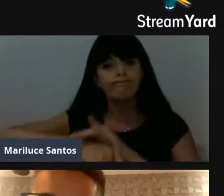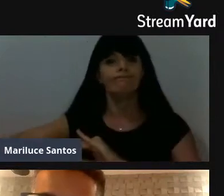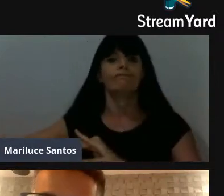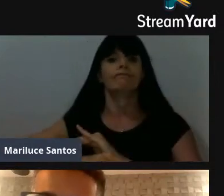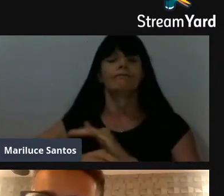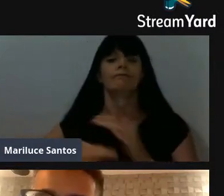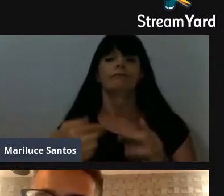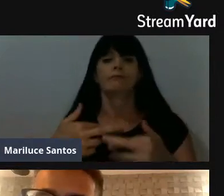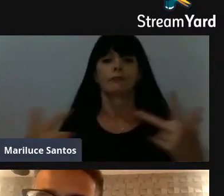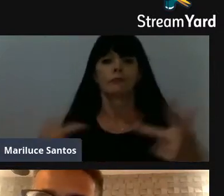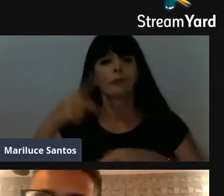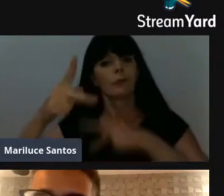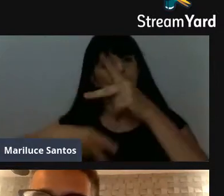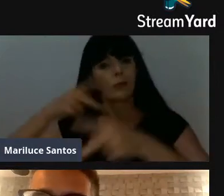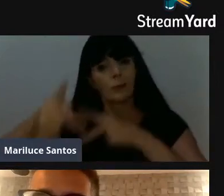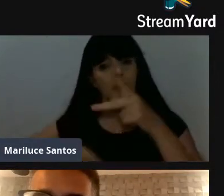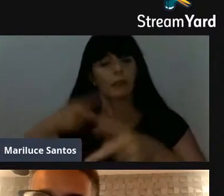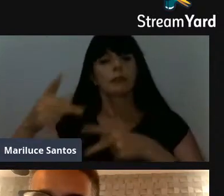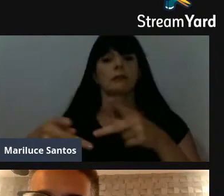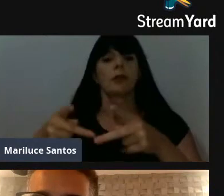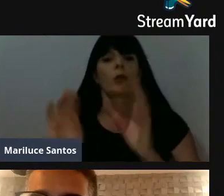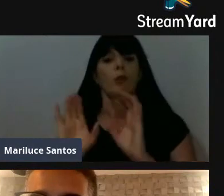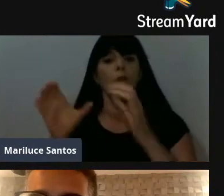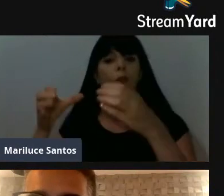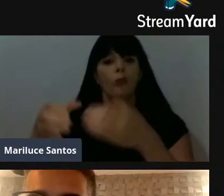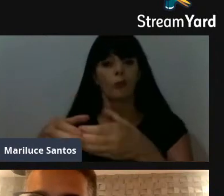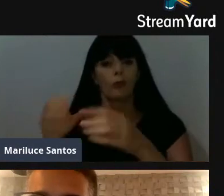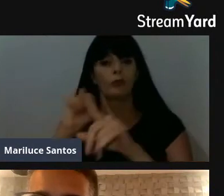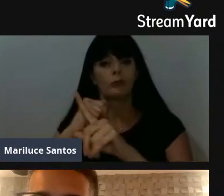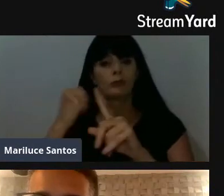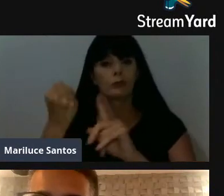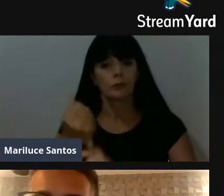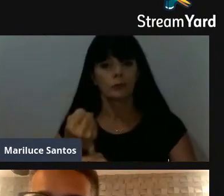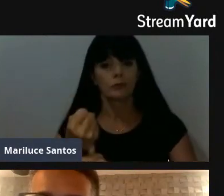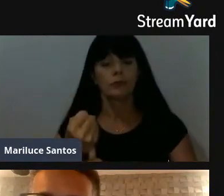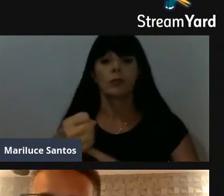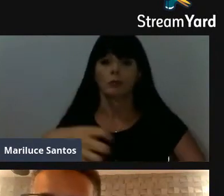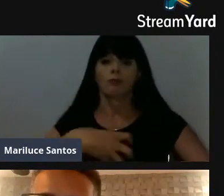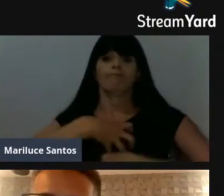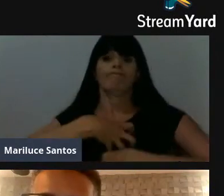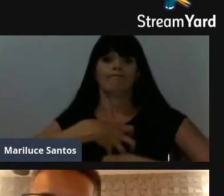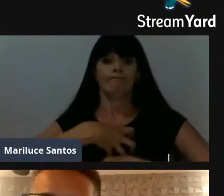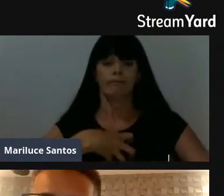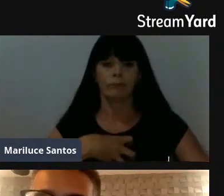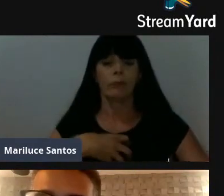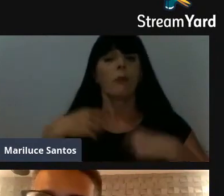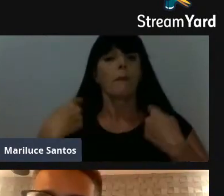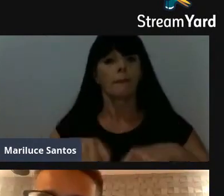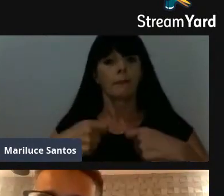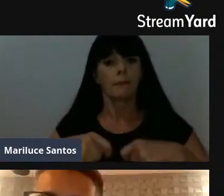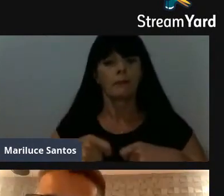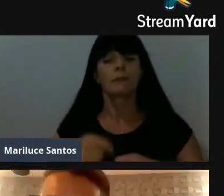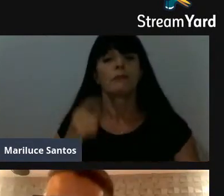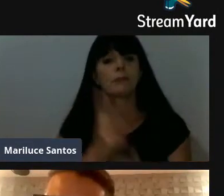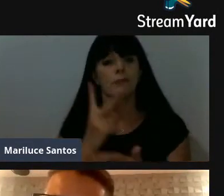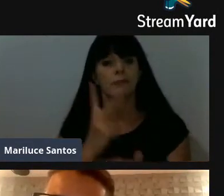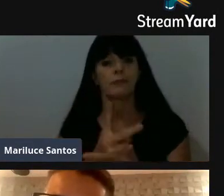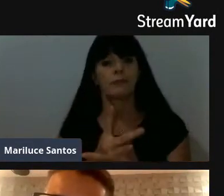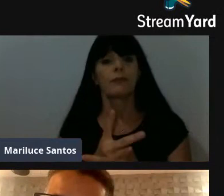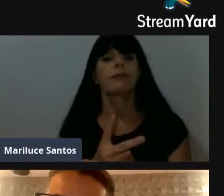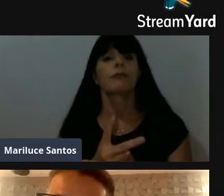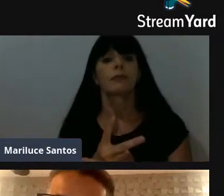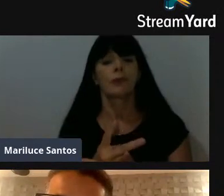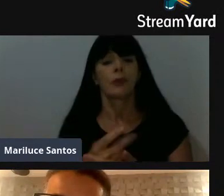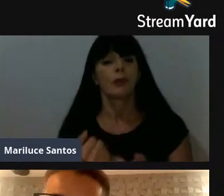com a população, com a comunidade, com os associados, eu sinto essa responsabilidade, procuro sempre dar o meu melhor, porque a gente